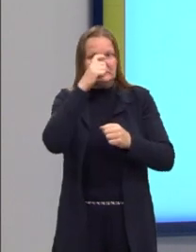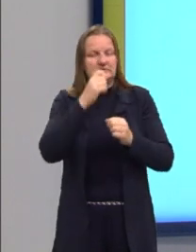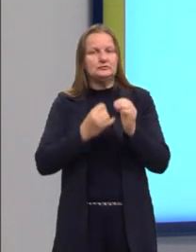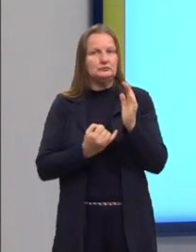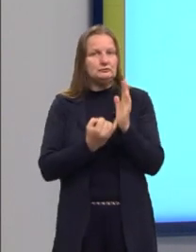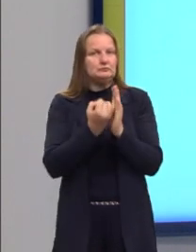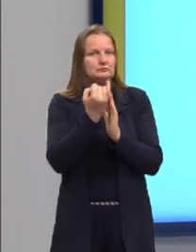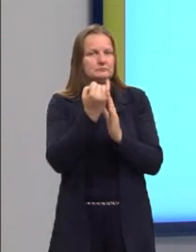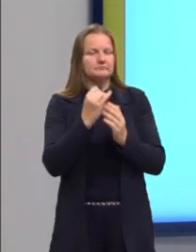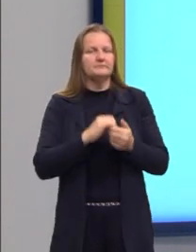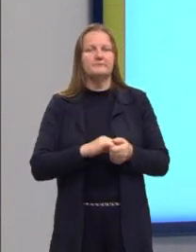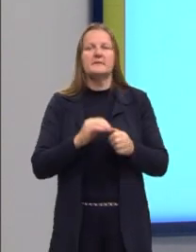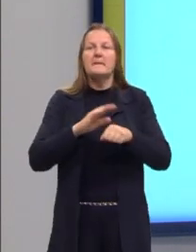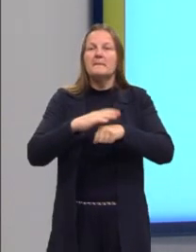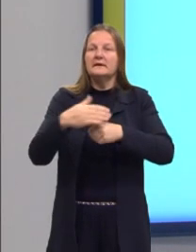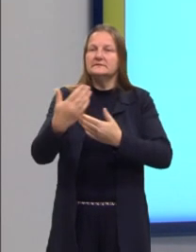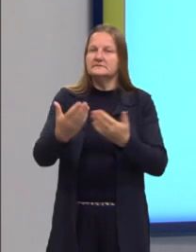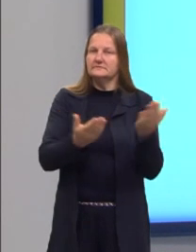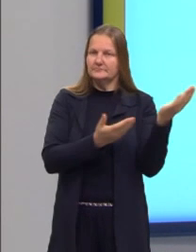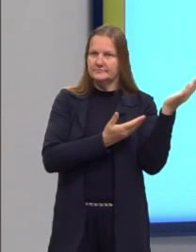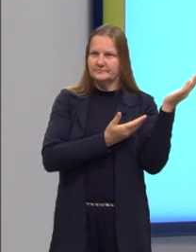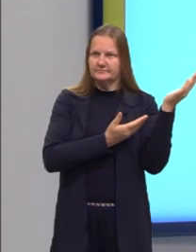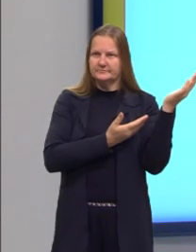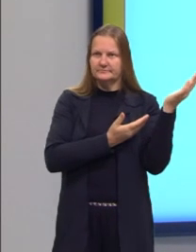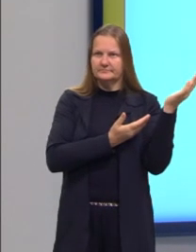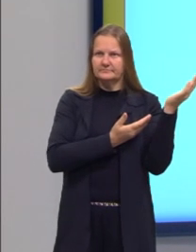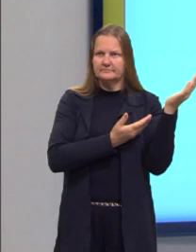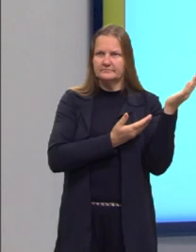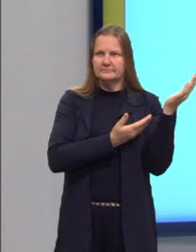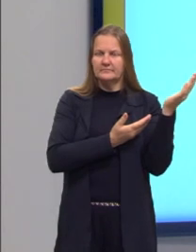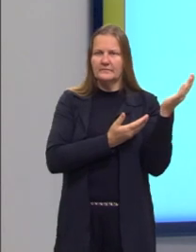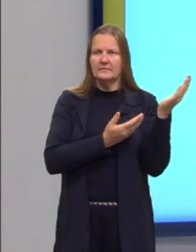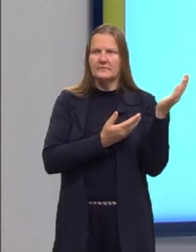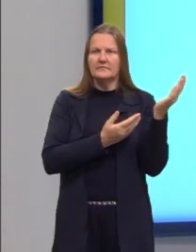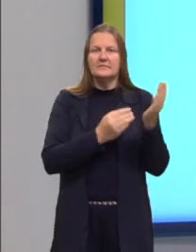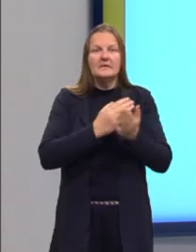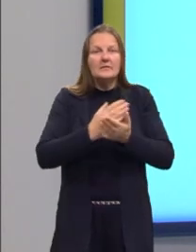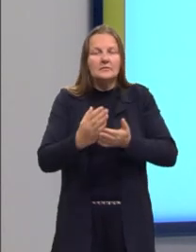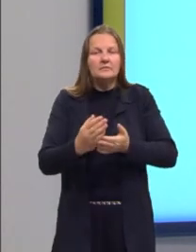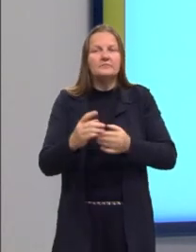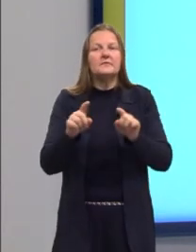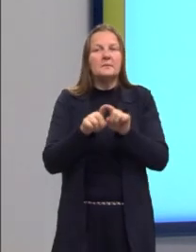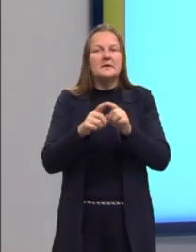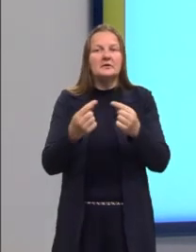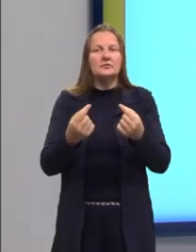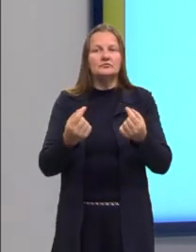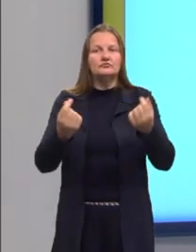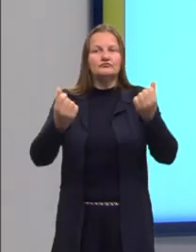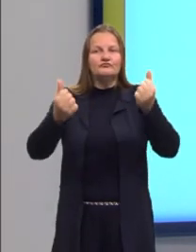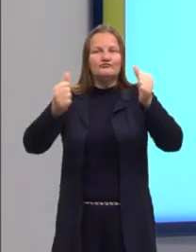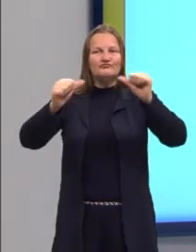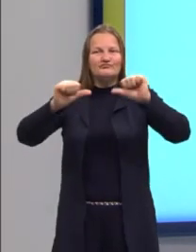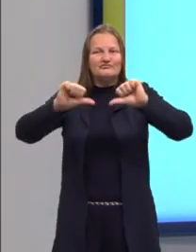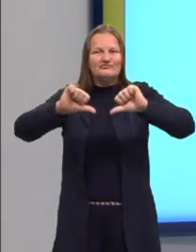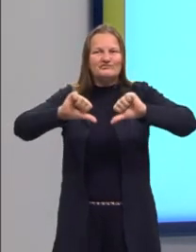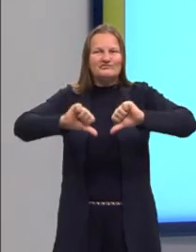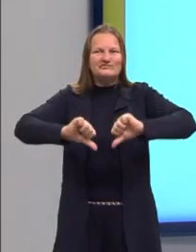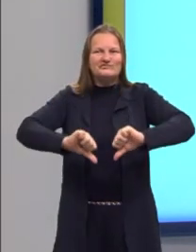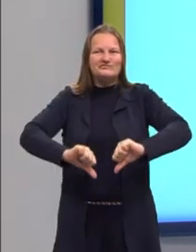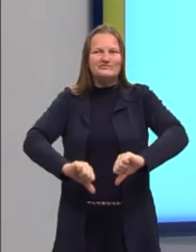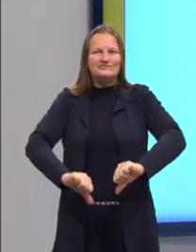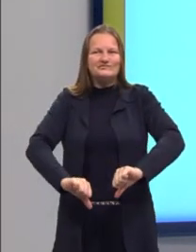Vamos passar mais uma aqui, então? Olha lá. Já vamos entrar na crise do petróleo, que é importantíssimo isso para a nossa